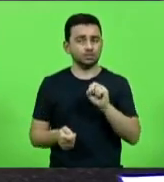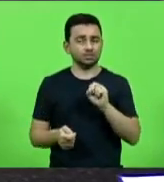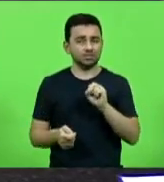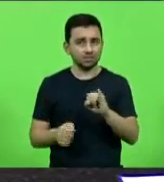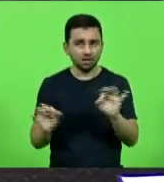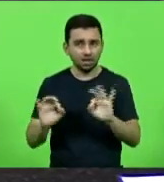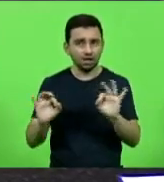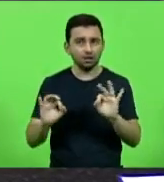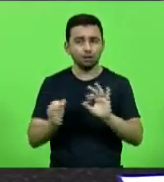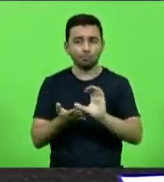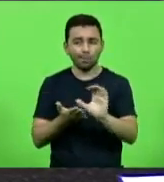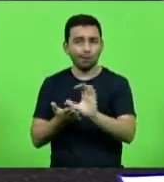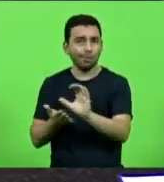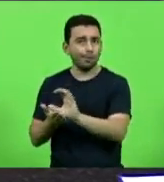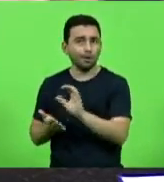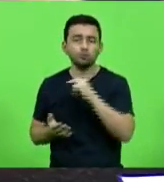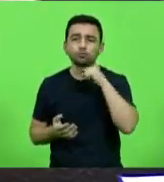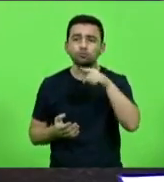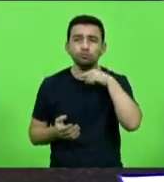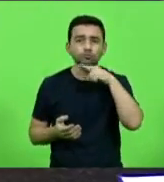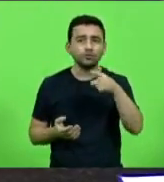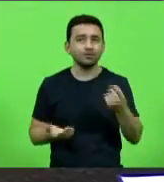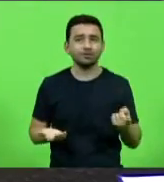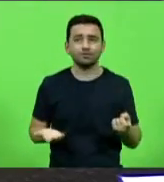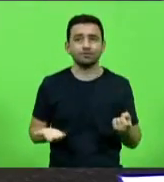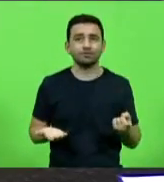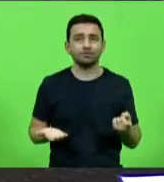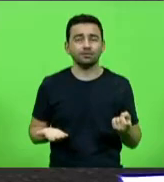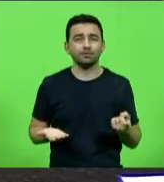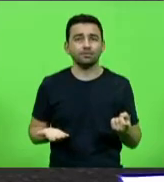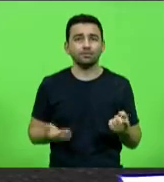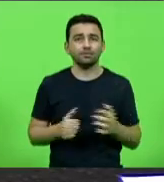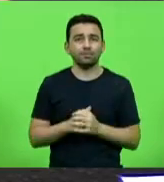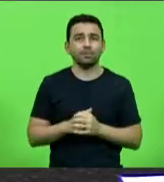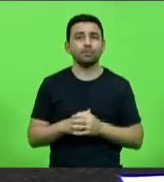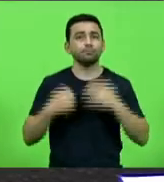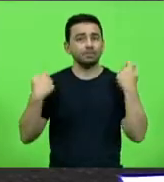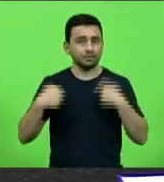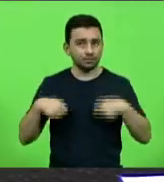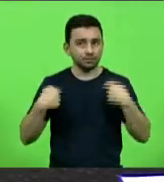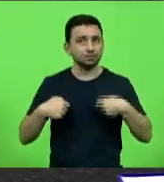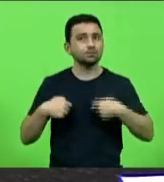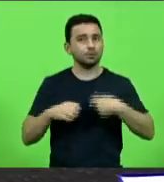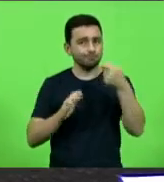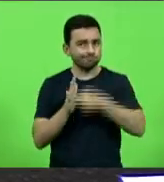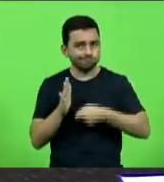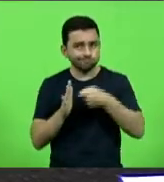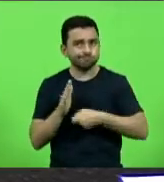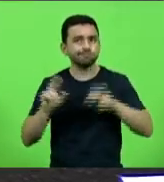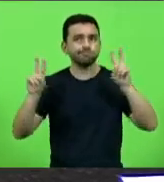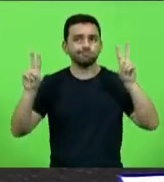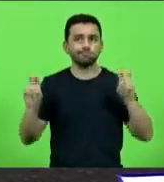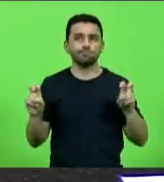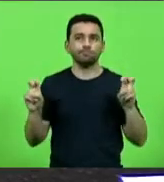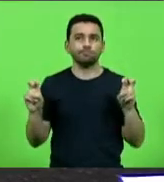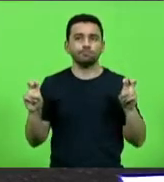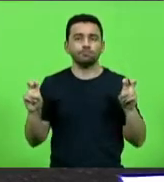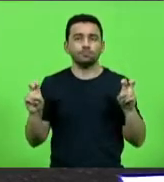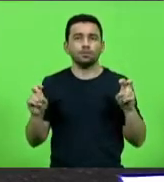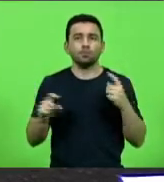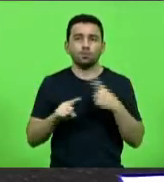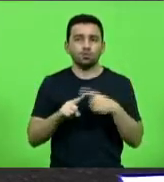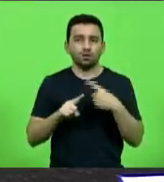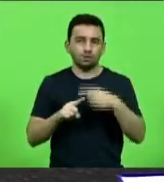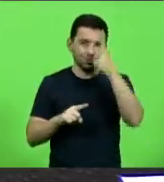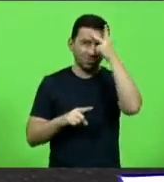menos em educação, saúde e segurança. Por exemplo, nós precisamos enfrentar logo esse tema. Até mesmo porque o pagador de